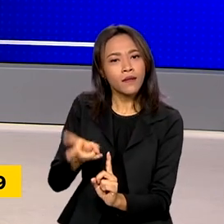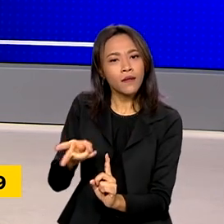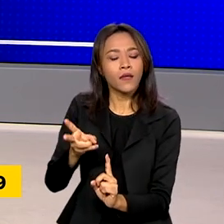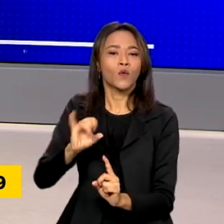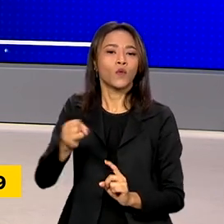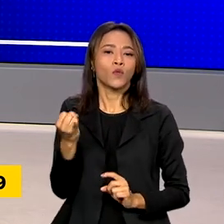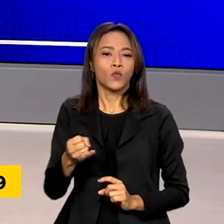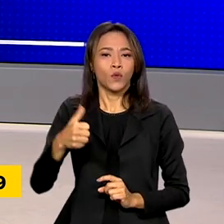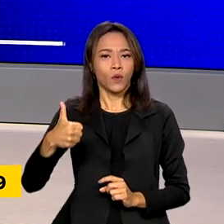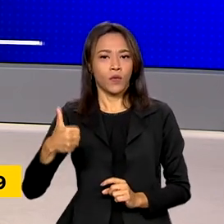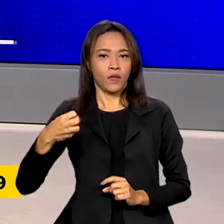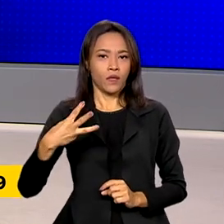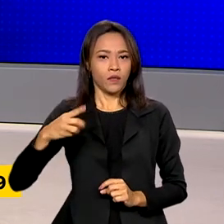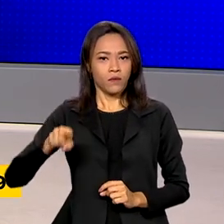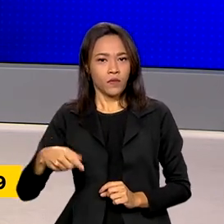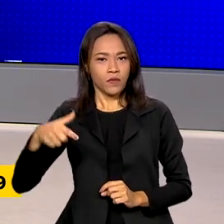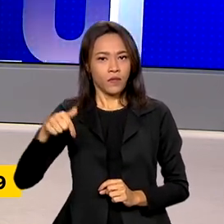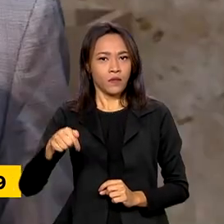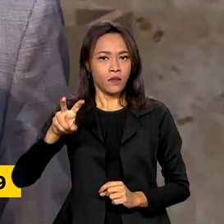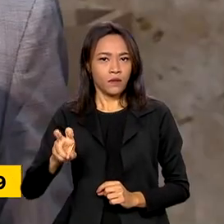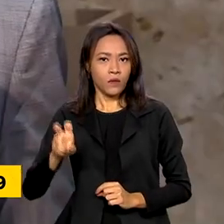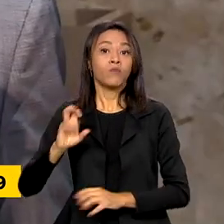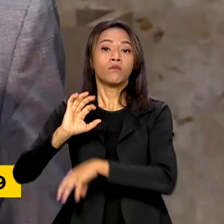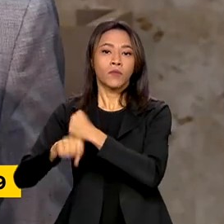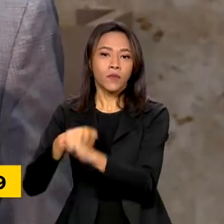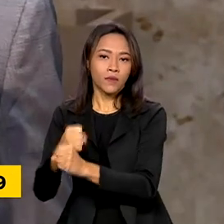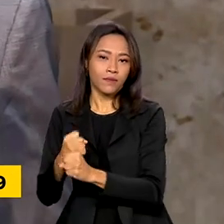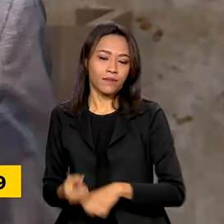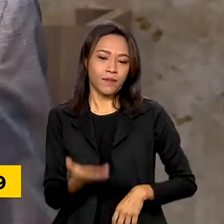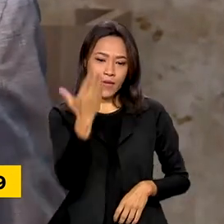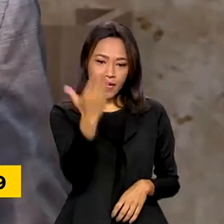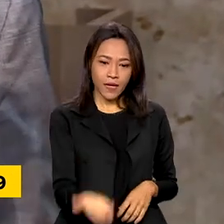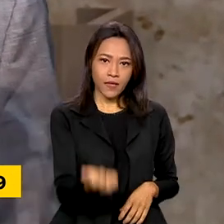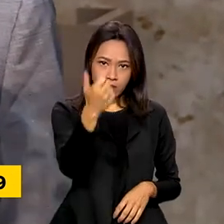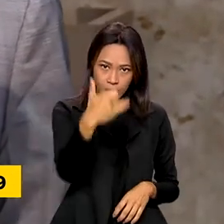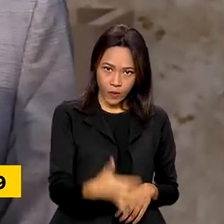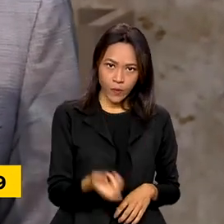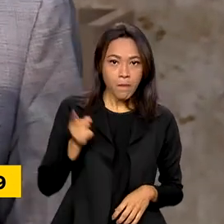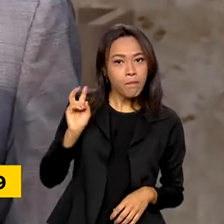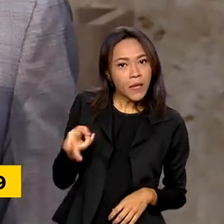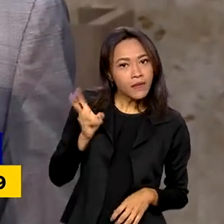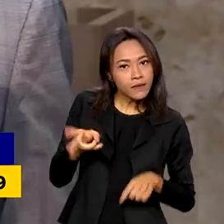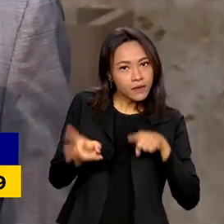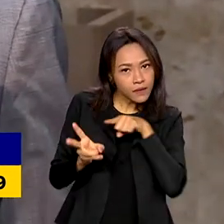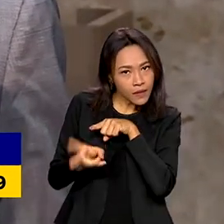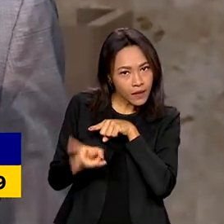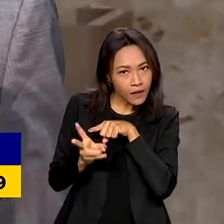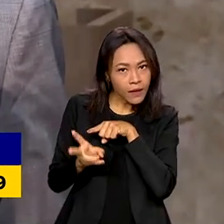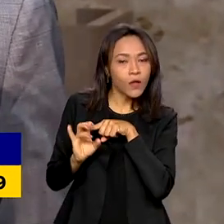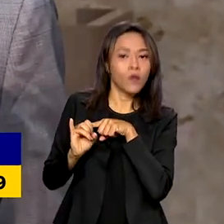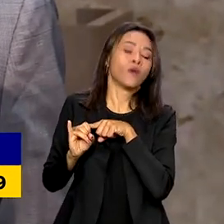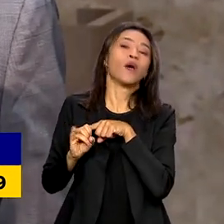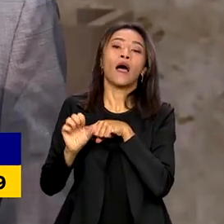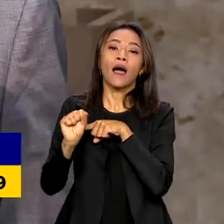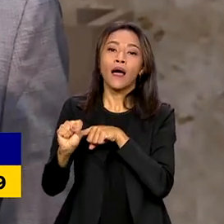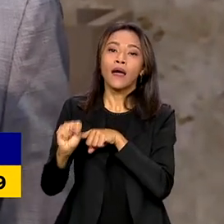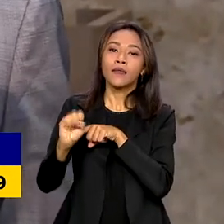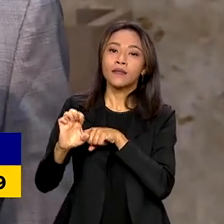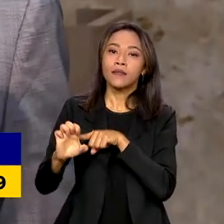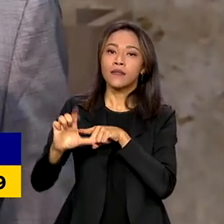,75% ao ano. Esta manutenção da taxa Selic,